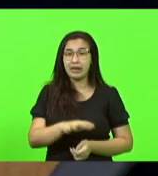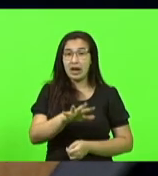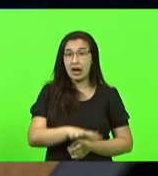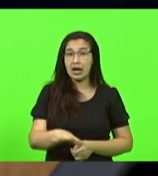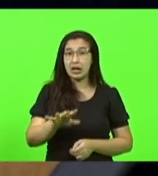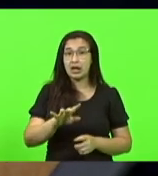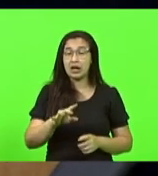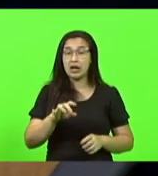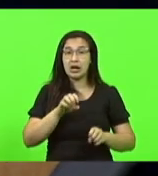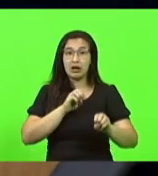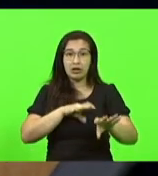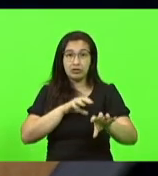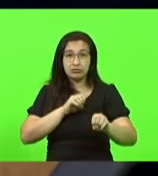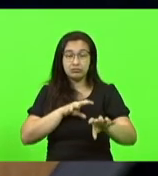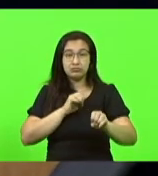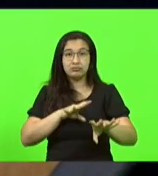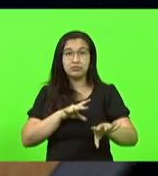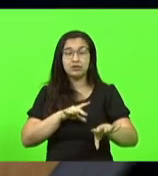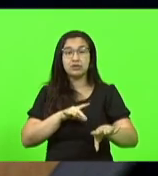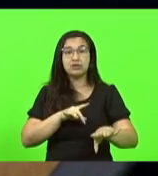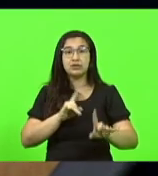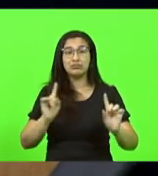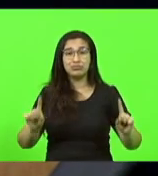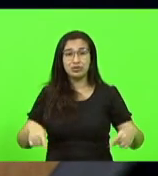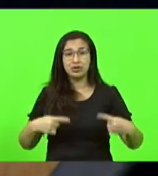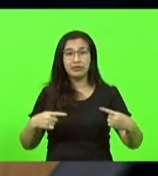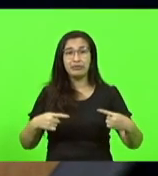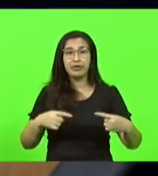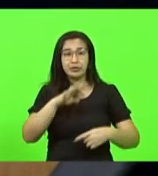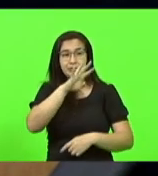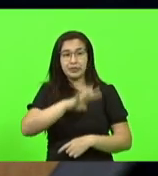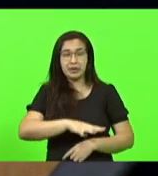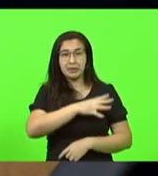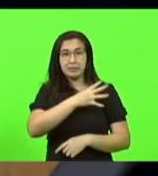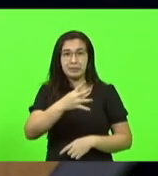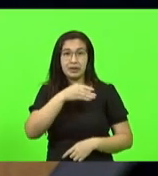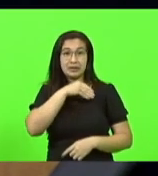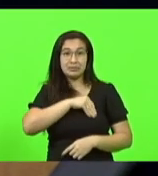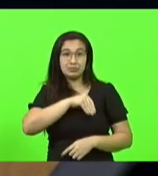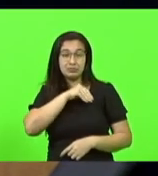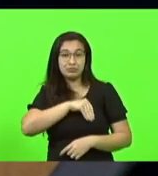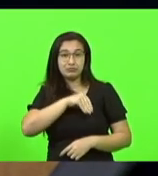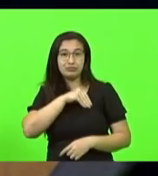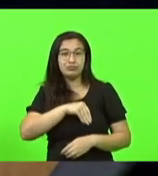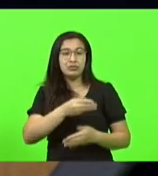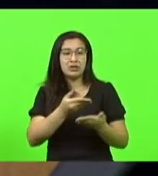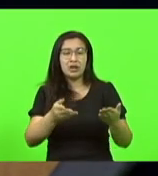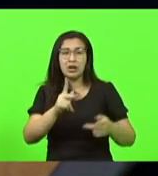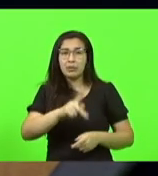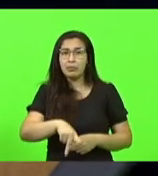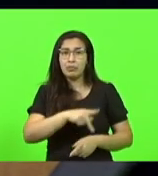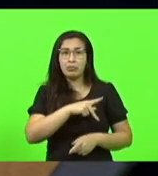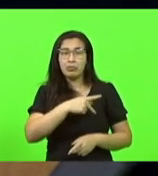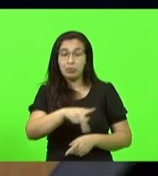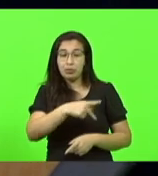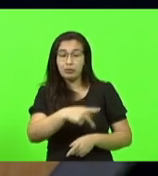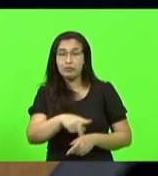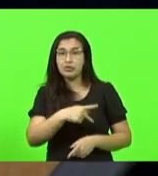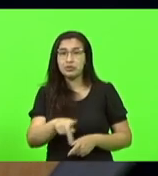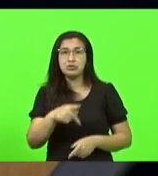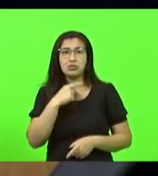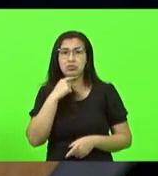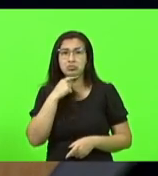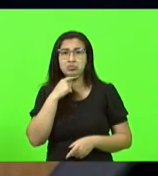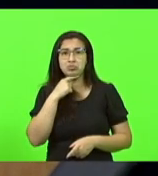na questão remuneratória da tabela dos professores, que não contemplou aquilo que era o anseio da